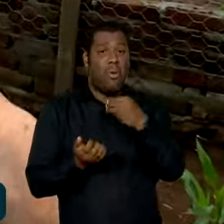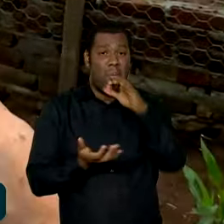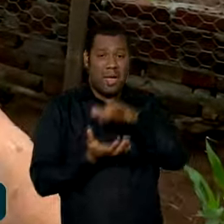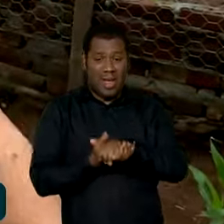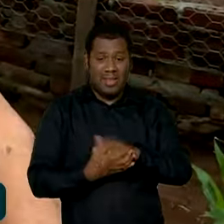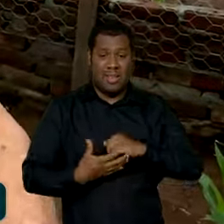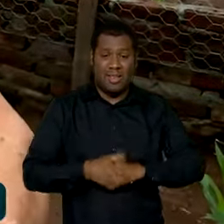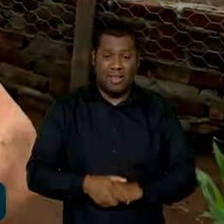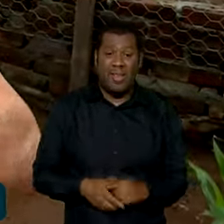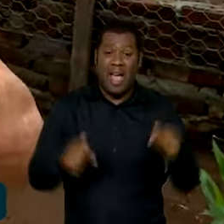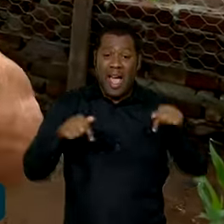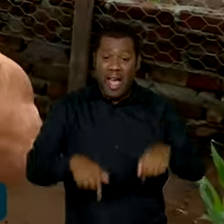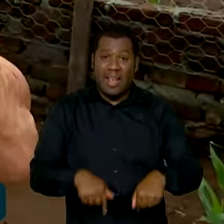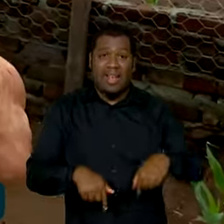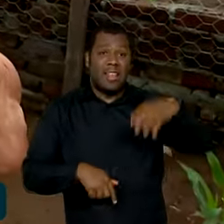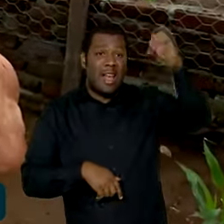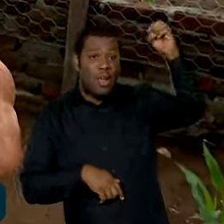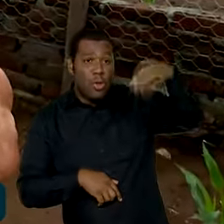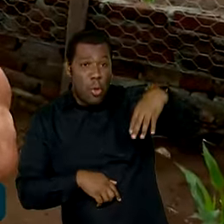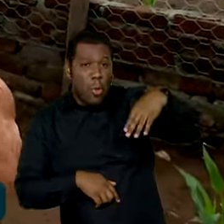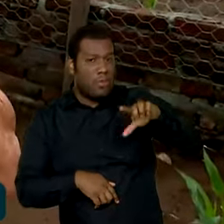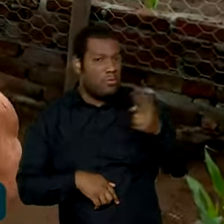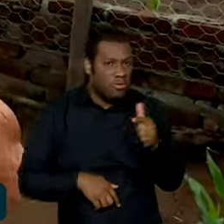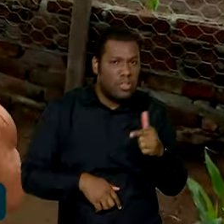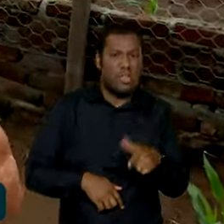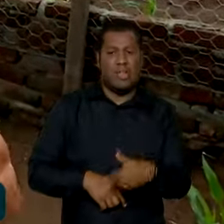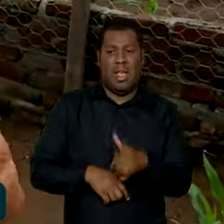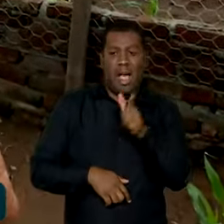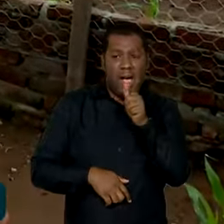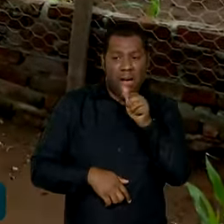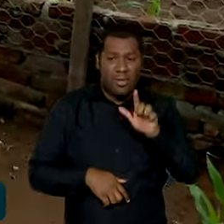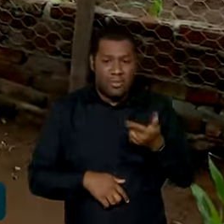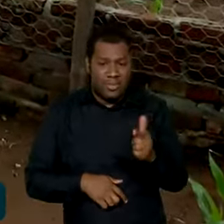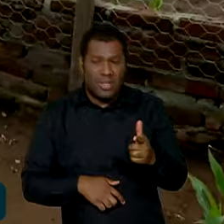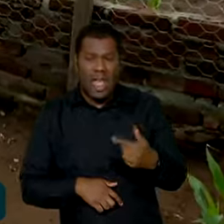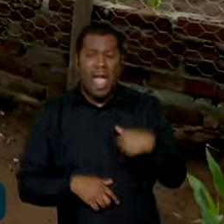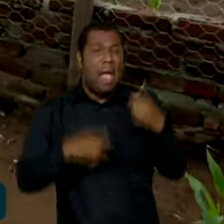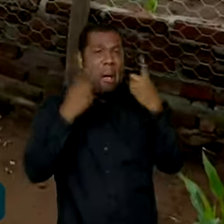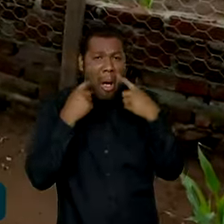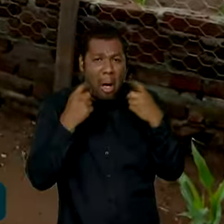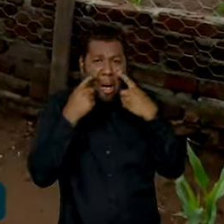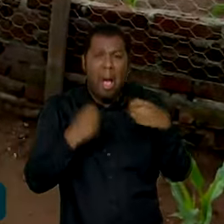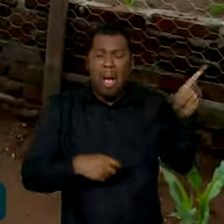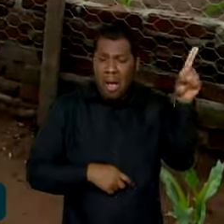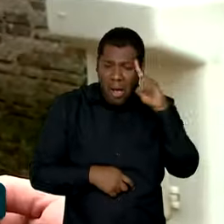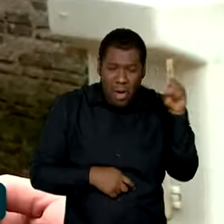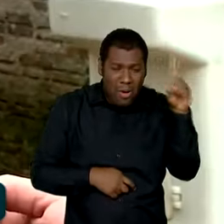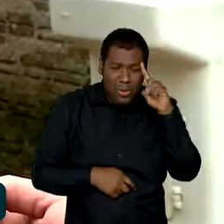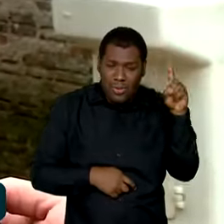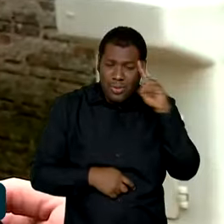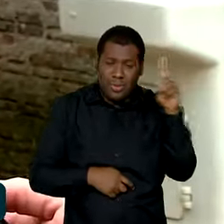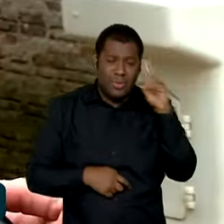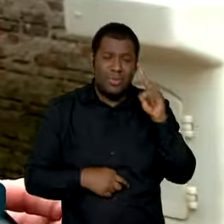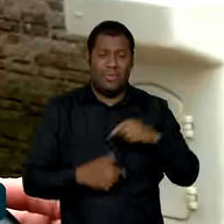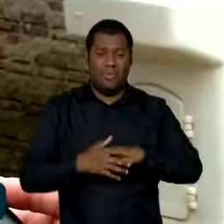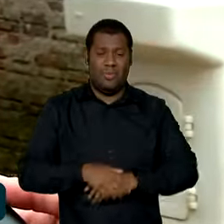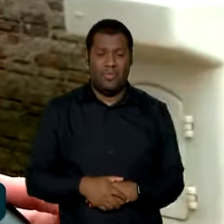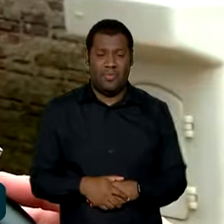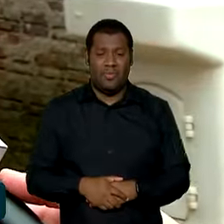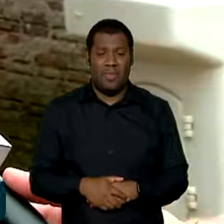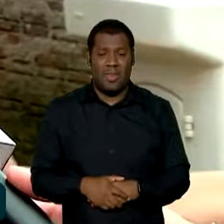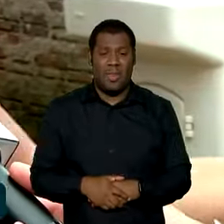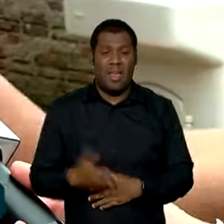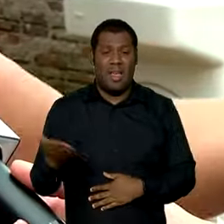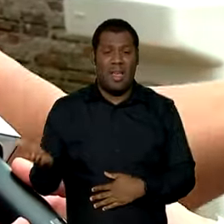lodo. Mas chorei os 18 dias, dia e noite. Não me conformava. Quando eu vi que a água